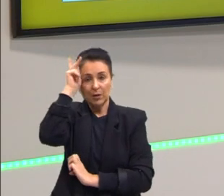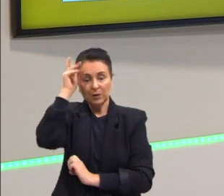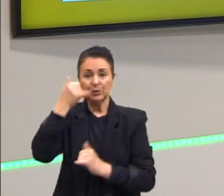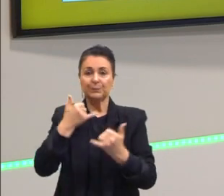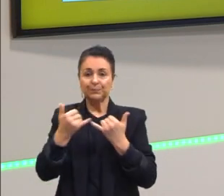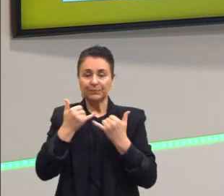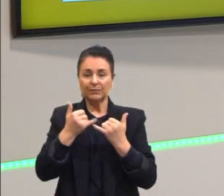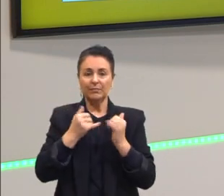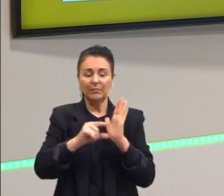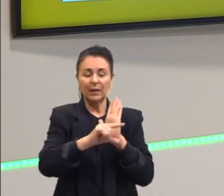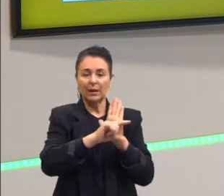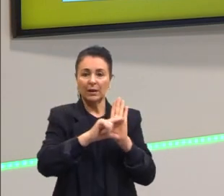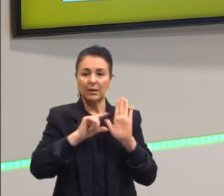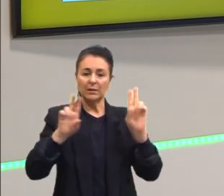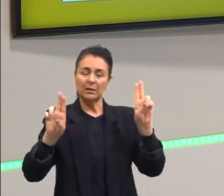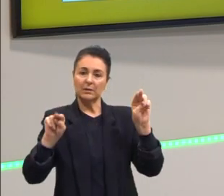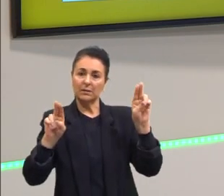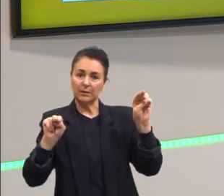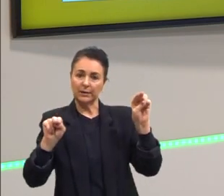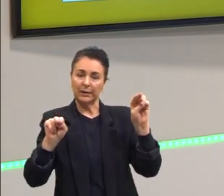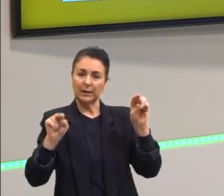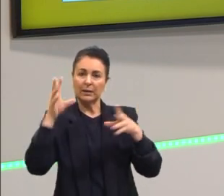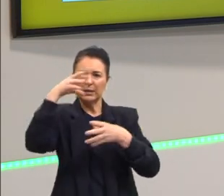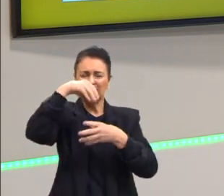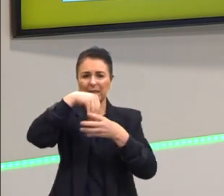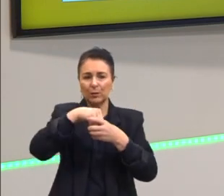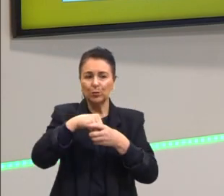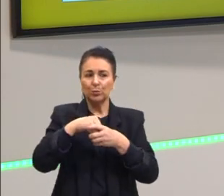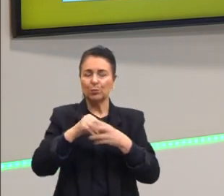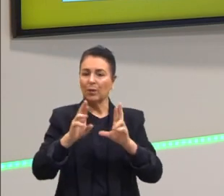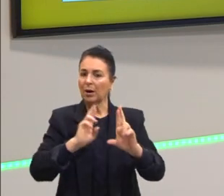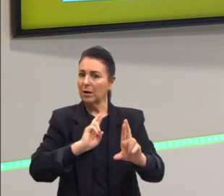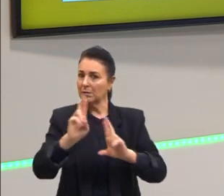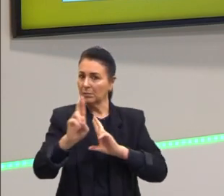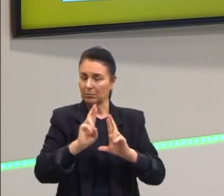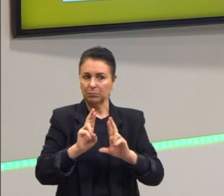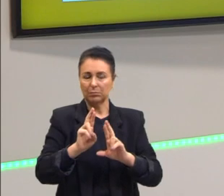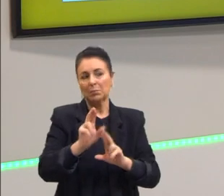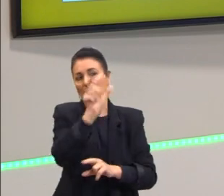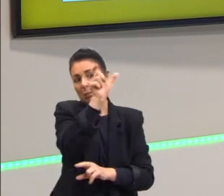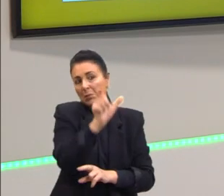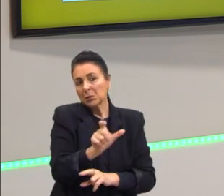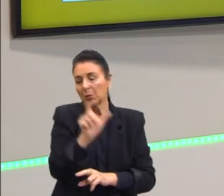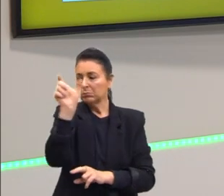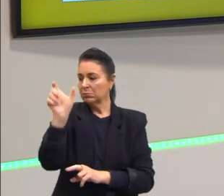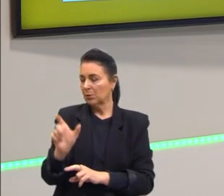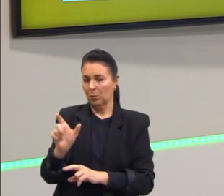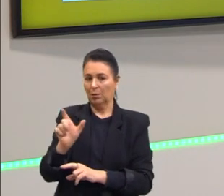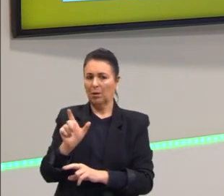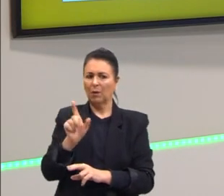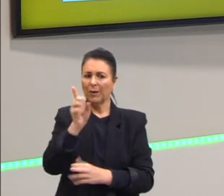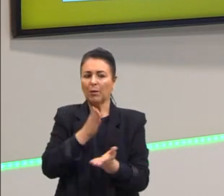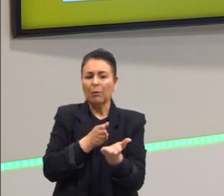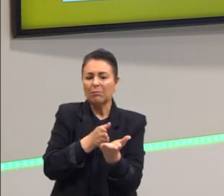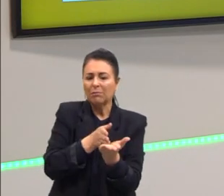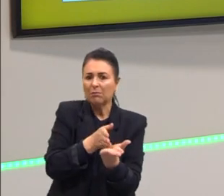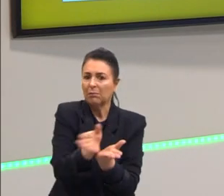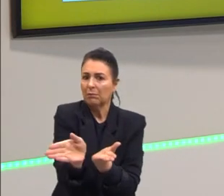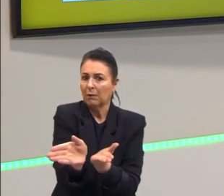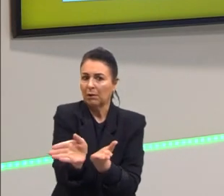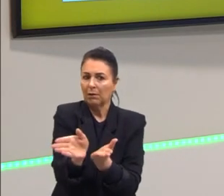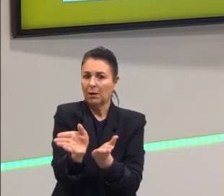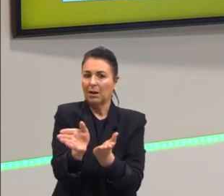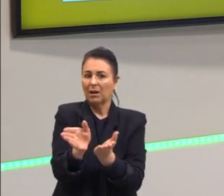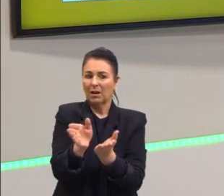ele cita num relacionamento, alguém trai, alguém trai, a pessoa para se cobrar também